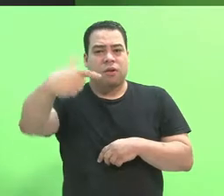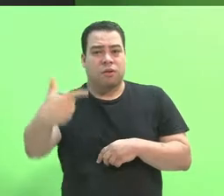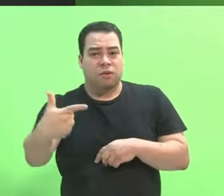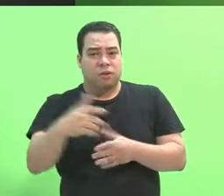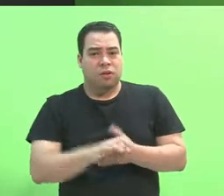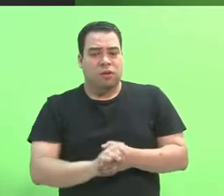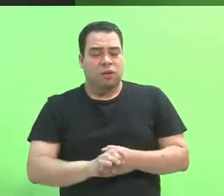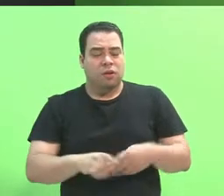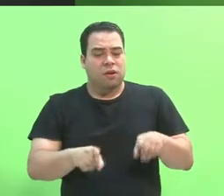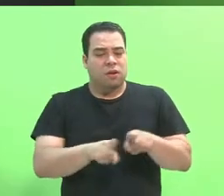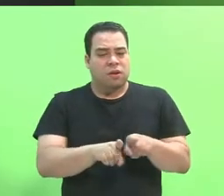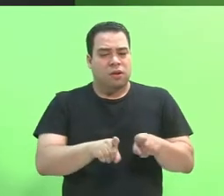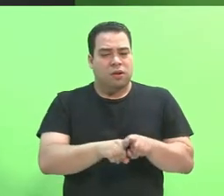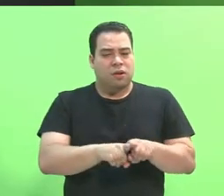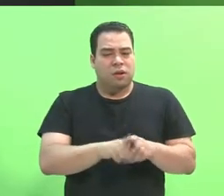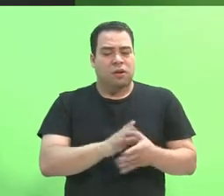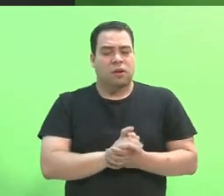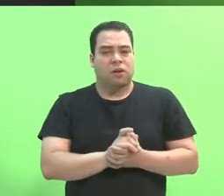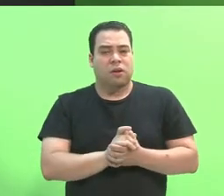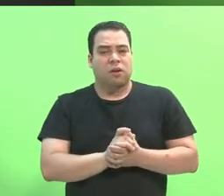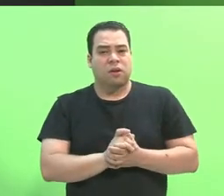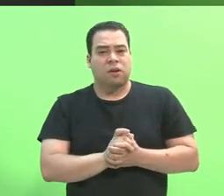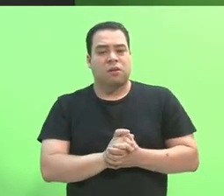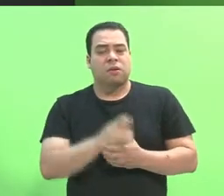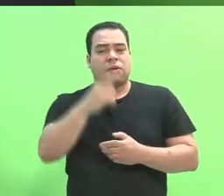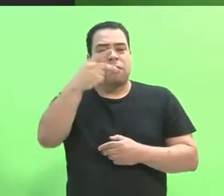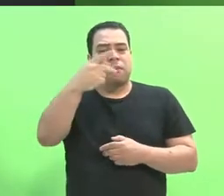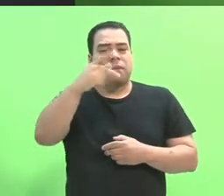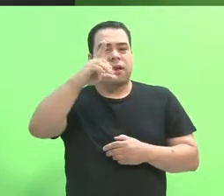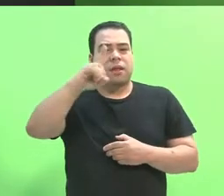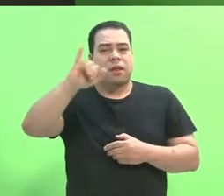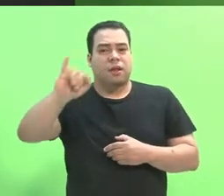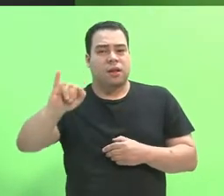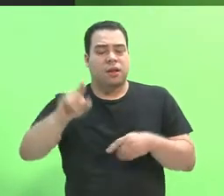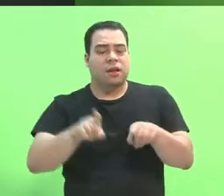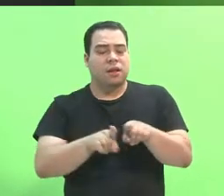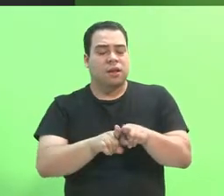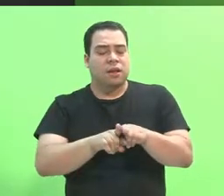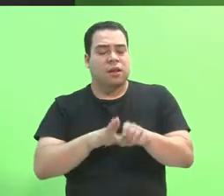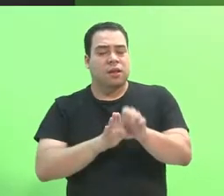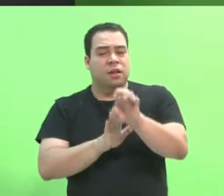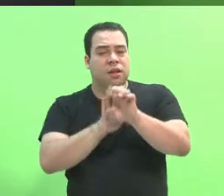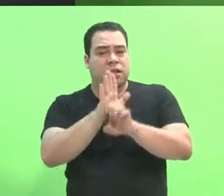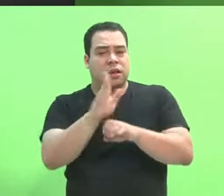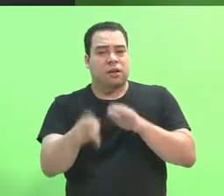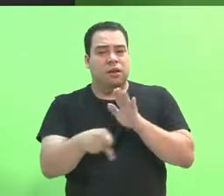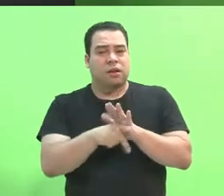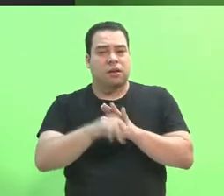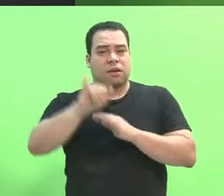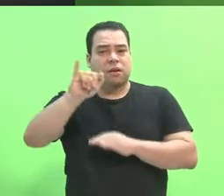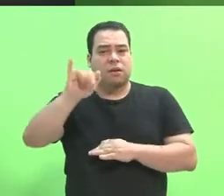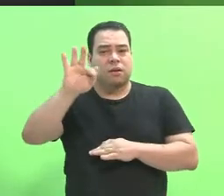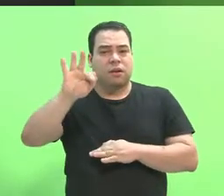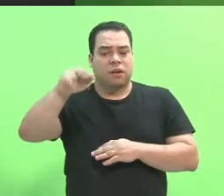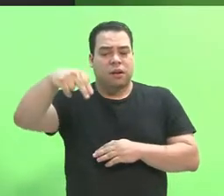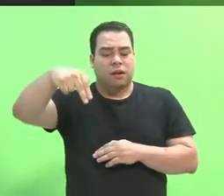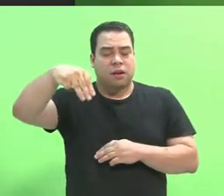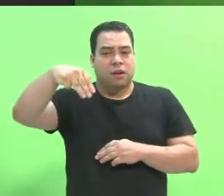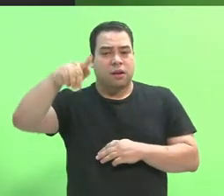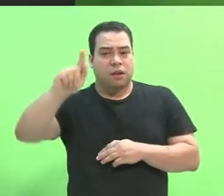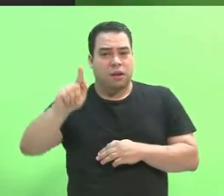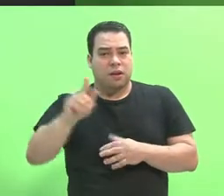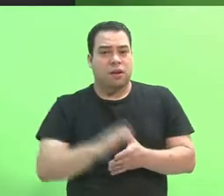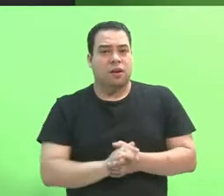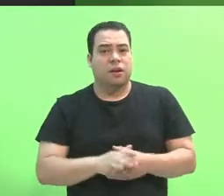o Plano de Desenvolvimento Institucional, PDI, o Estatuto do IFNMG, o Regimento Interno da